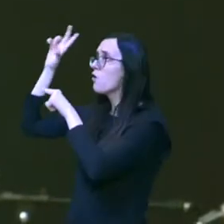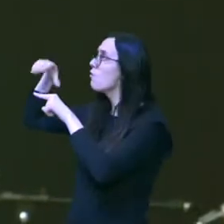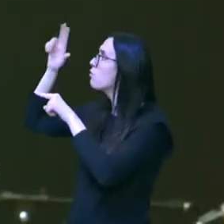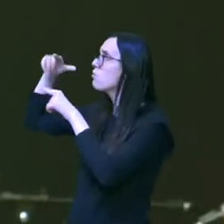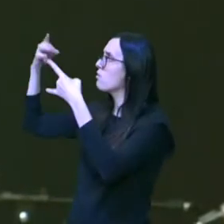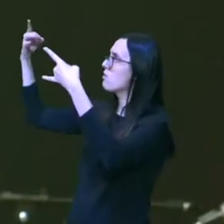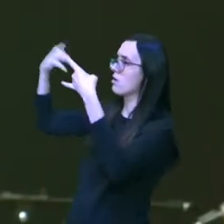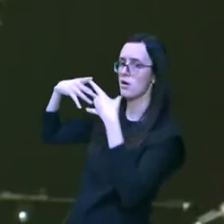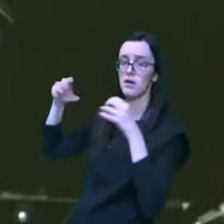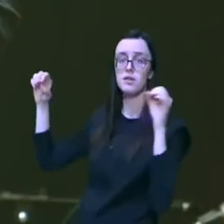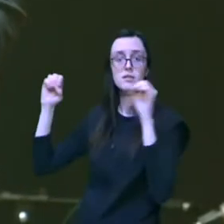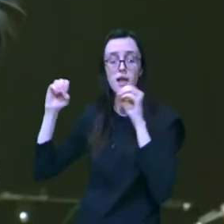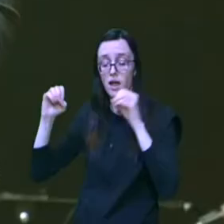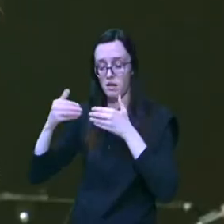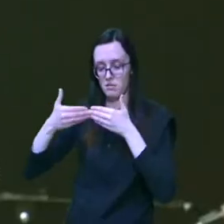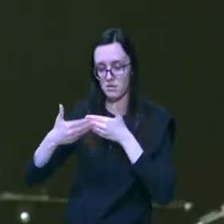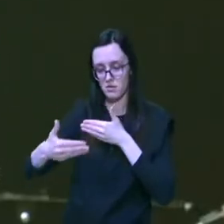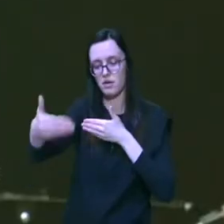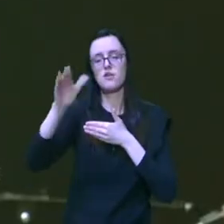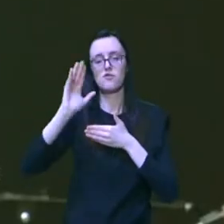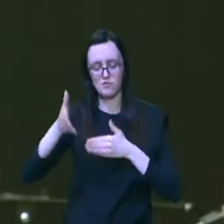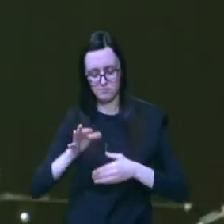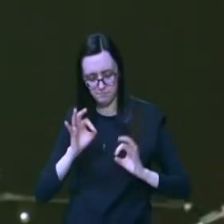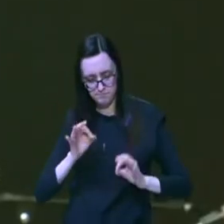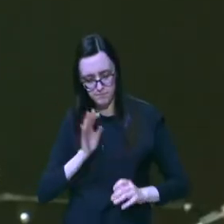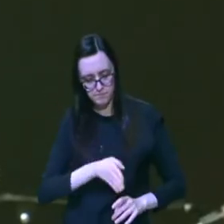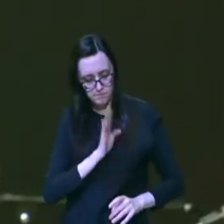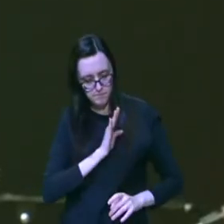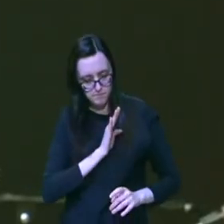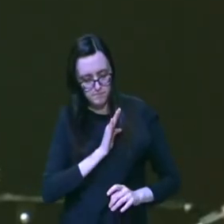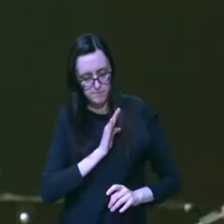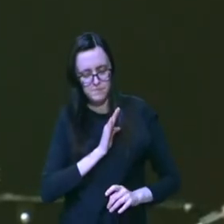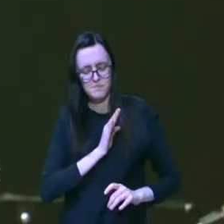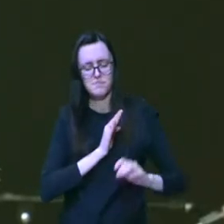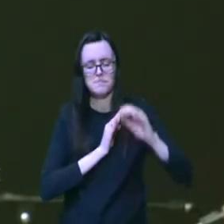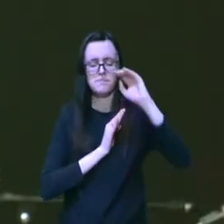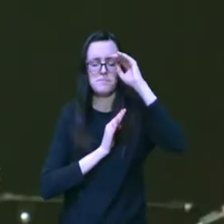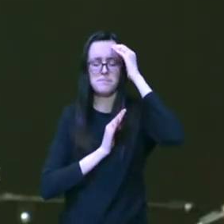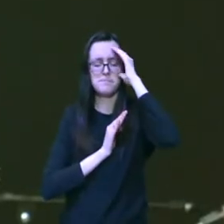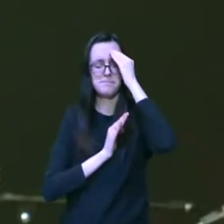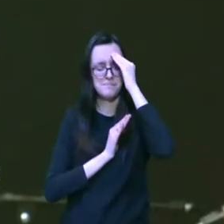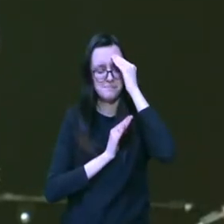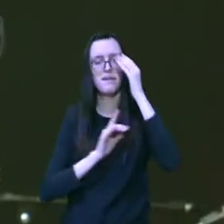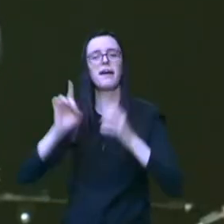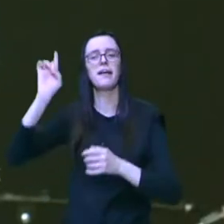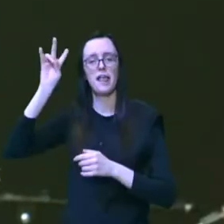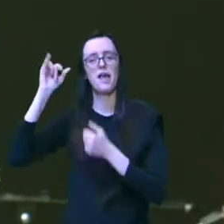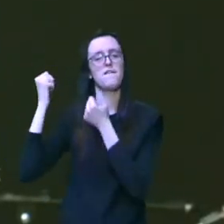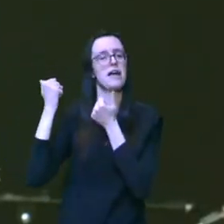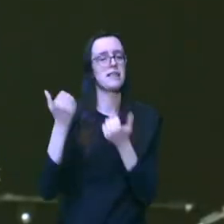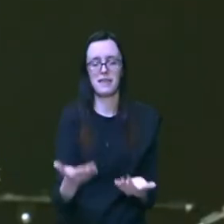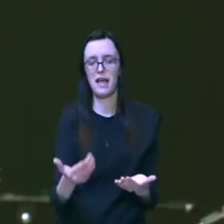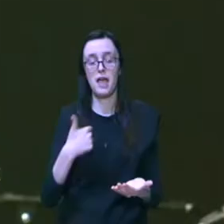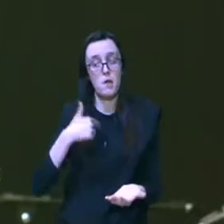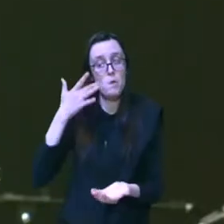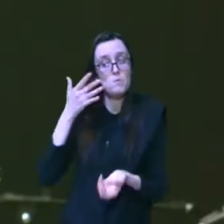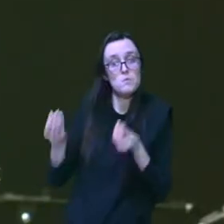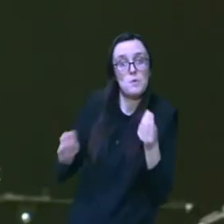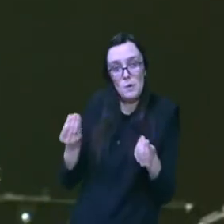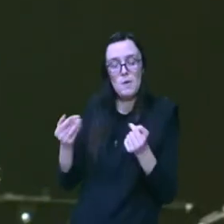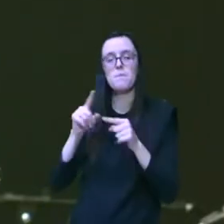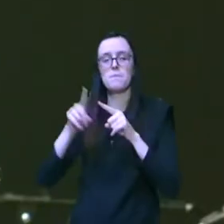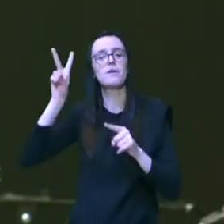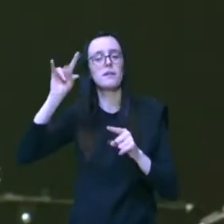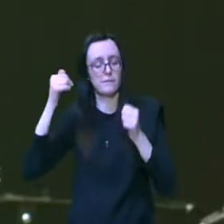partir daquele momento ali certamente seu coração já estava no lugar entendendo que Deus iria sim prover ele não sabia o que iria